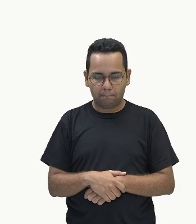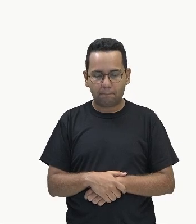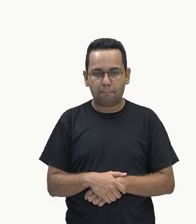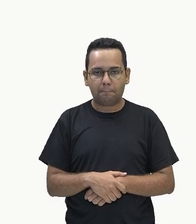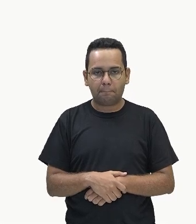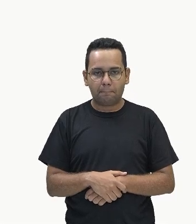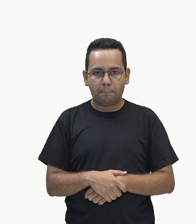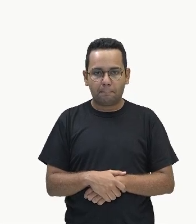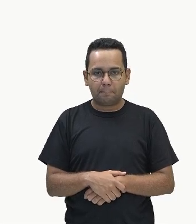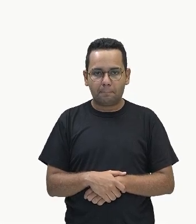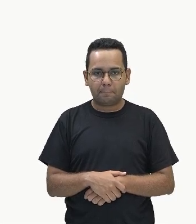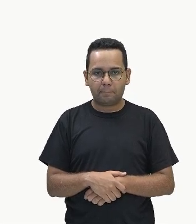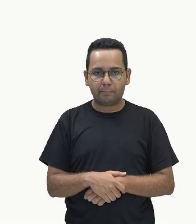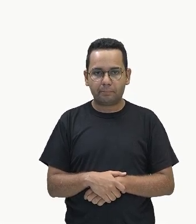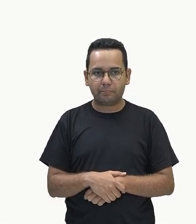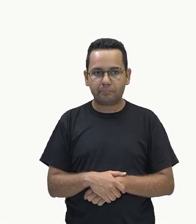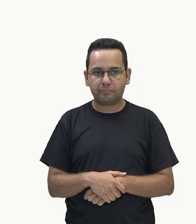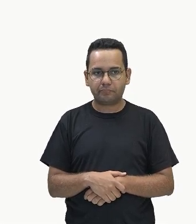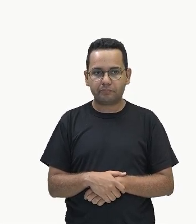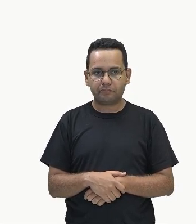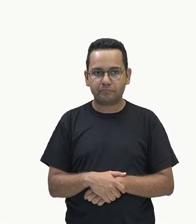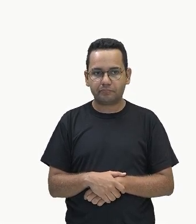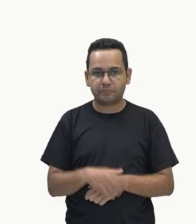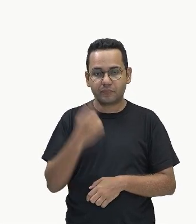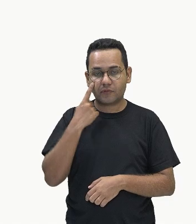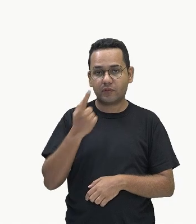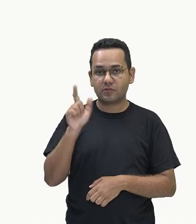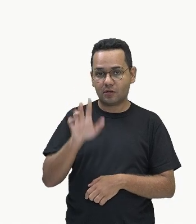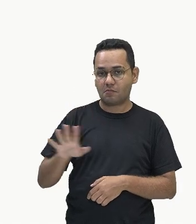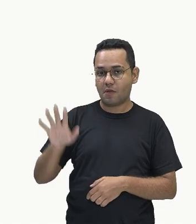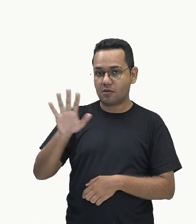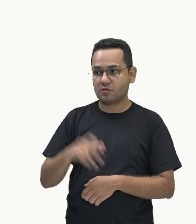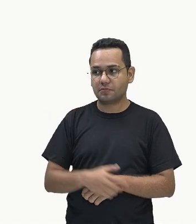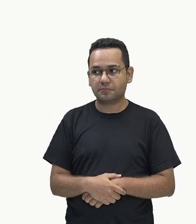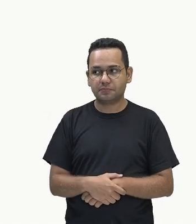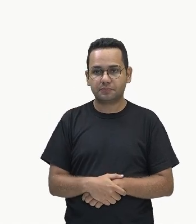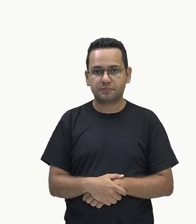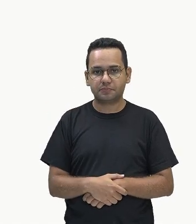Vou fazer com cores diferentes para vocês entenderem melhor.